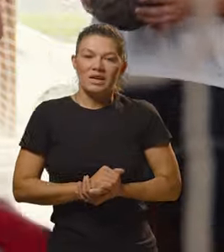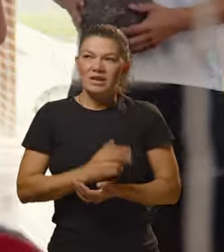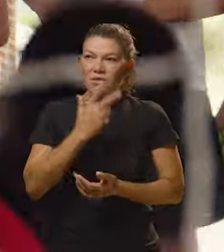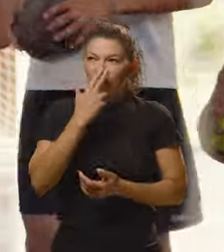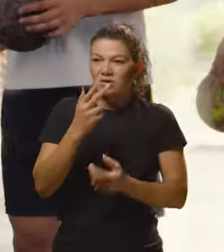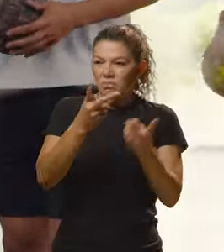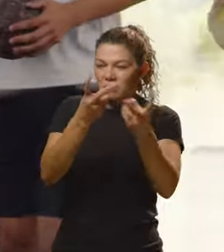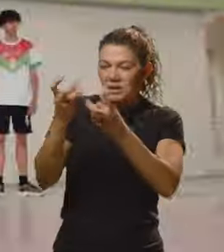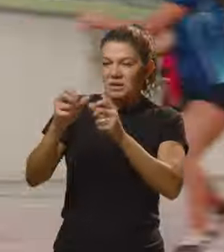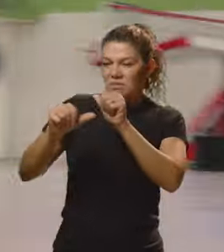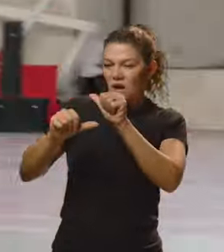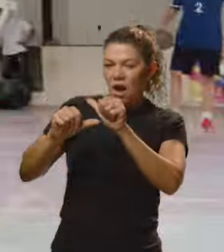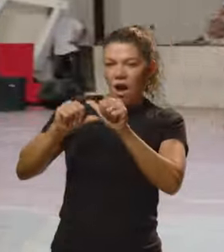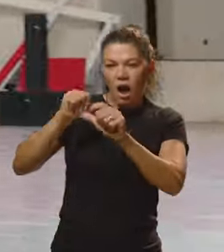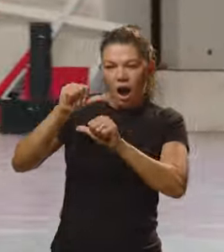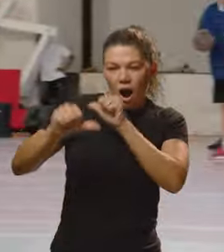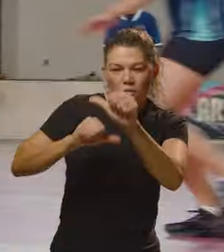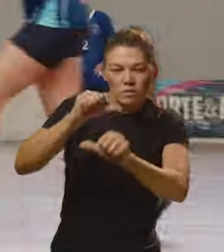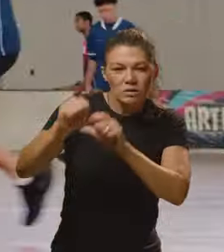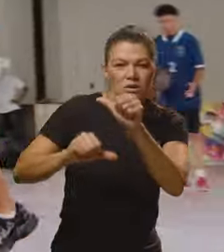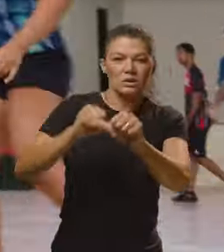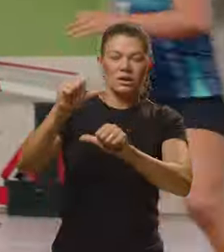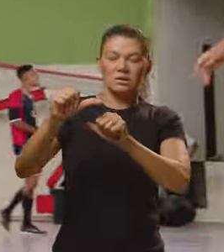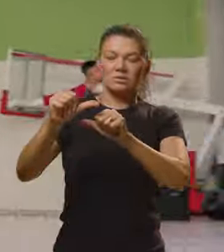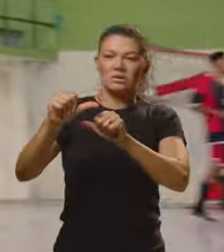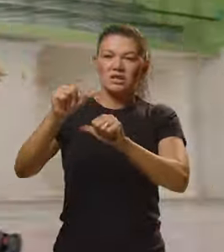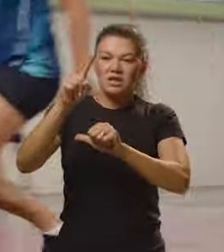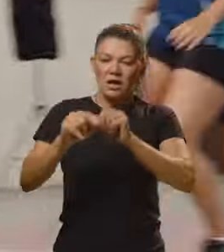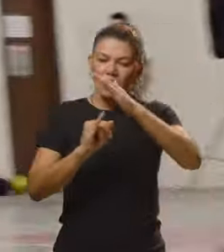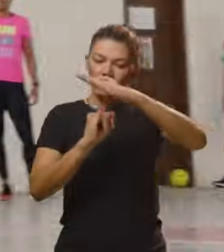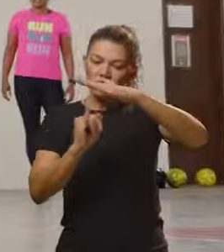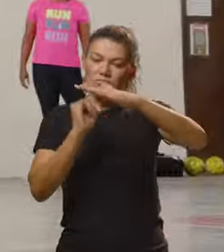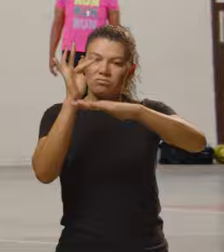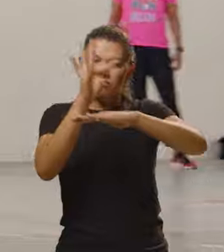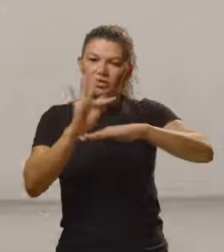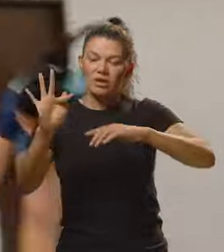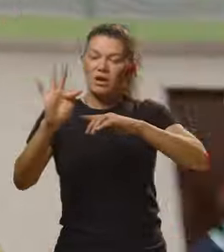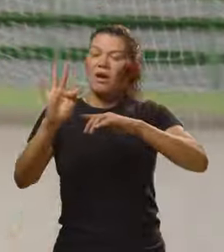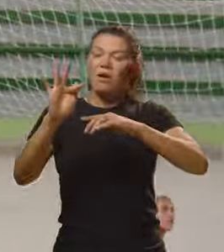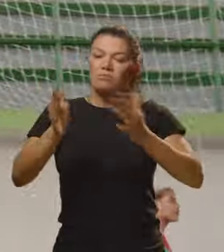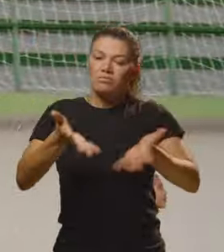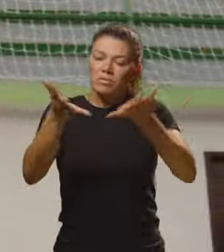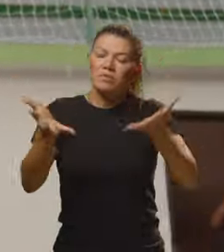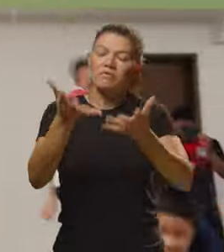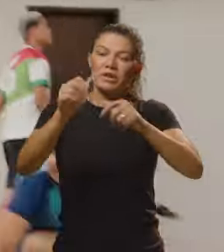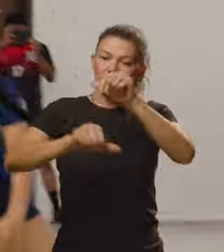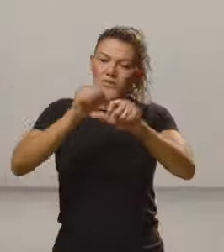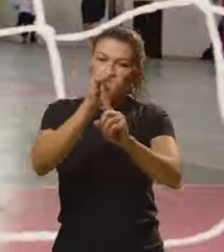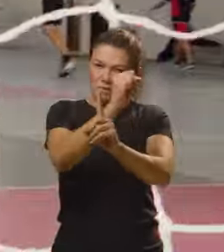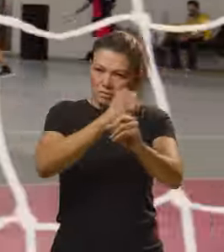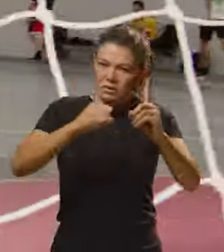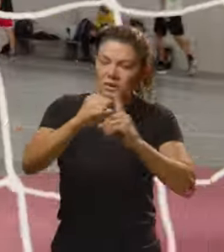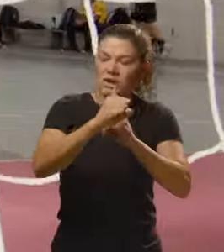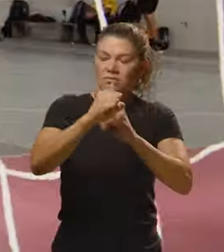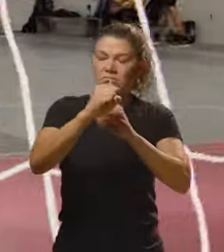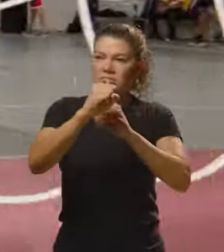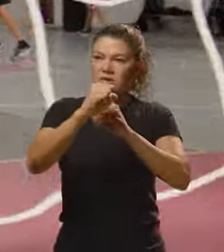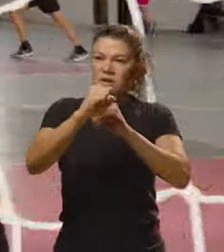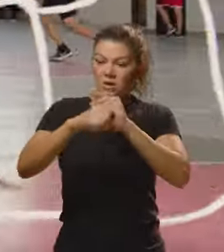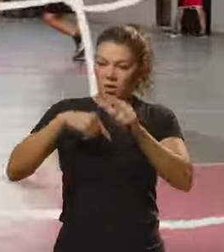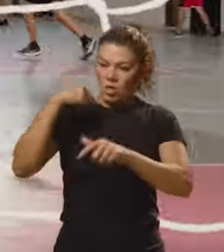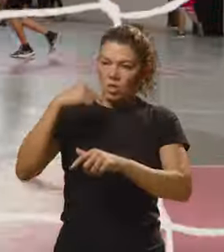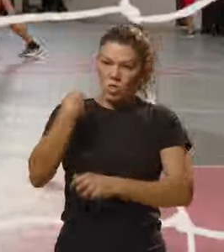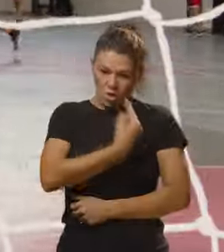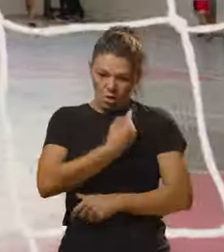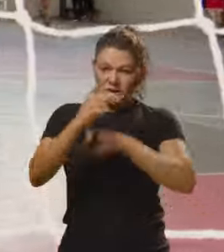recebe, eu acho assim, da mudança, e eu falo dentro dessa perspectiva mesmo, que é o Instituto Federal de Promover a Transformação Social, e